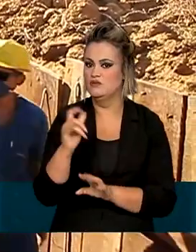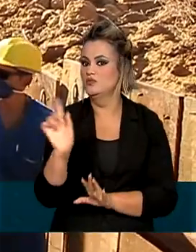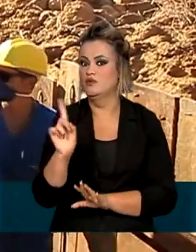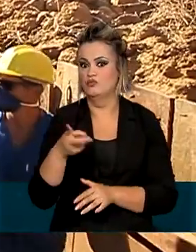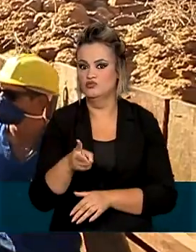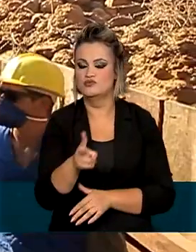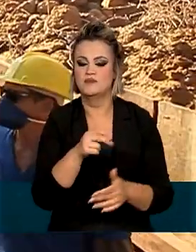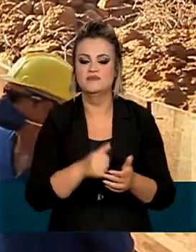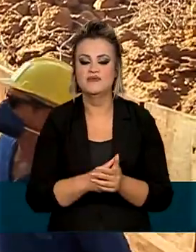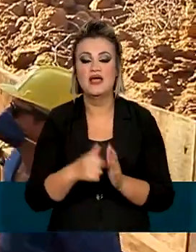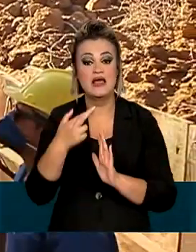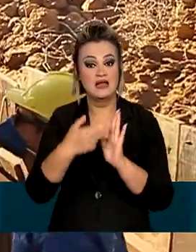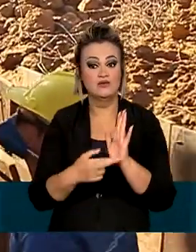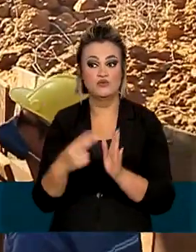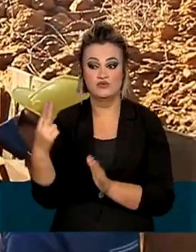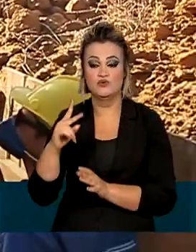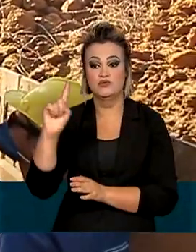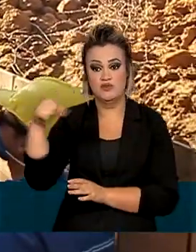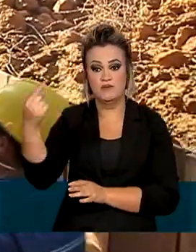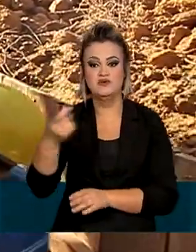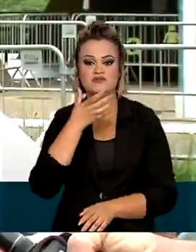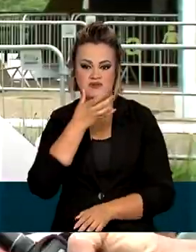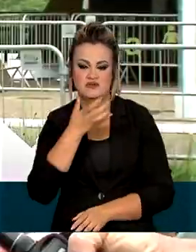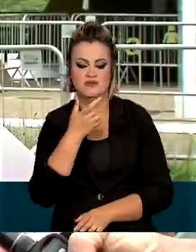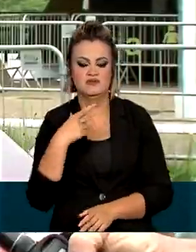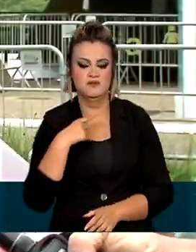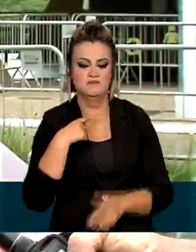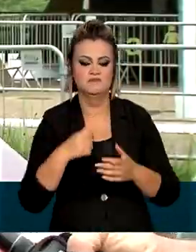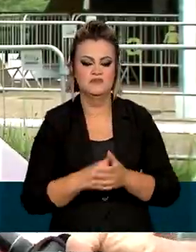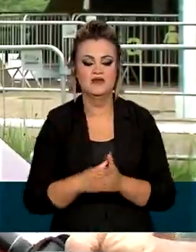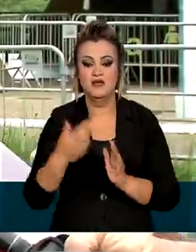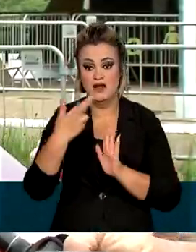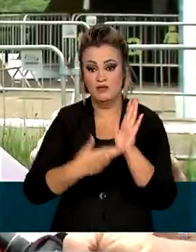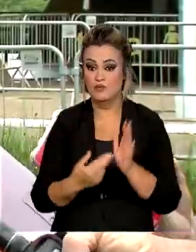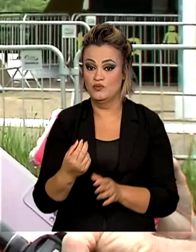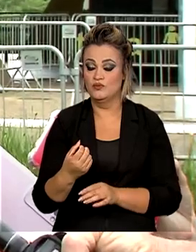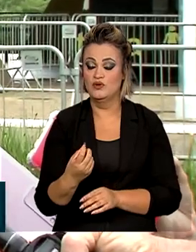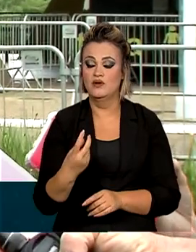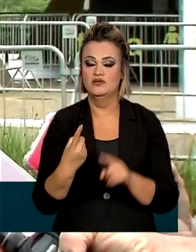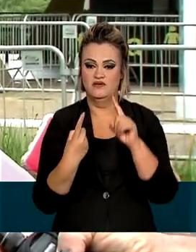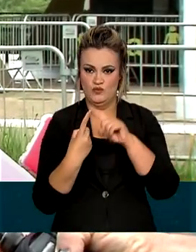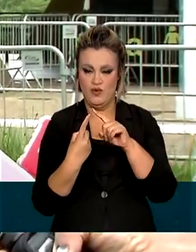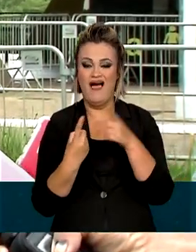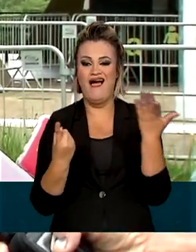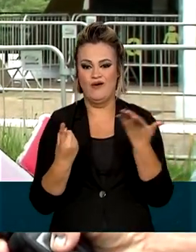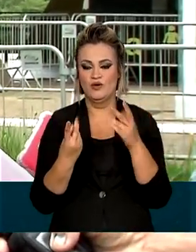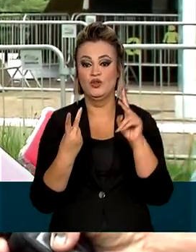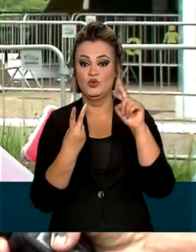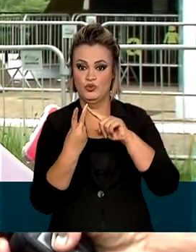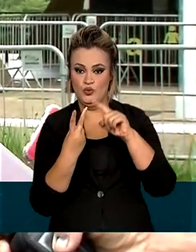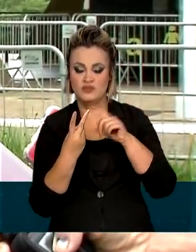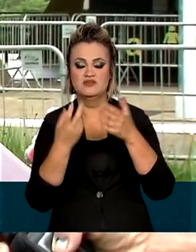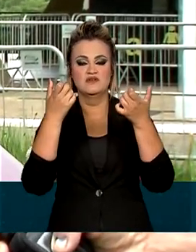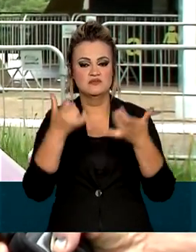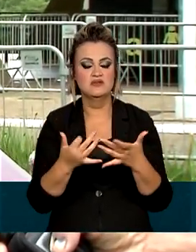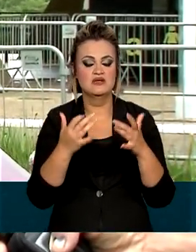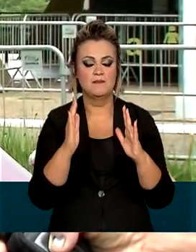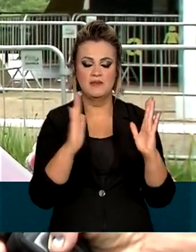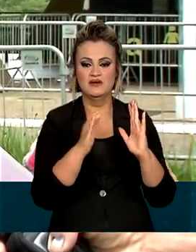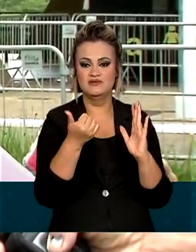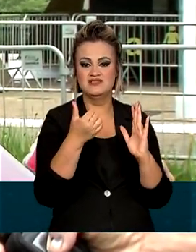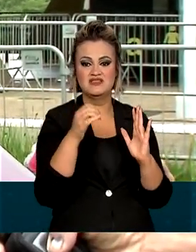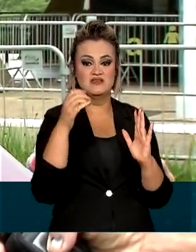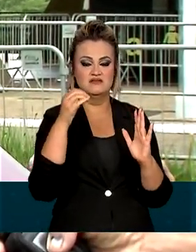Um segundo relatório será entregue em dezembro. O segundo relatório vai propor as medidas emergenciais para os primeiros 100 dias de